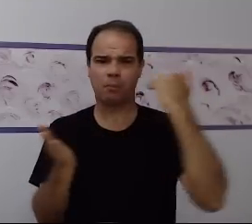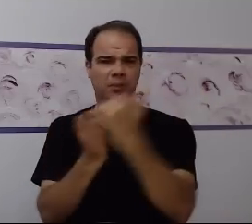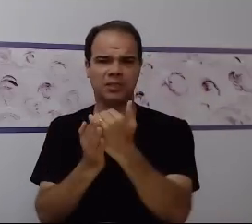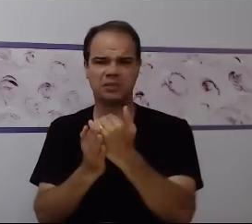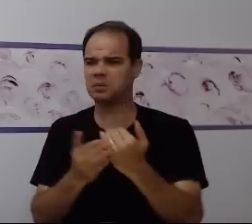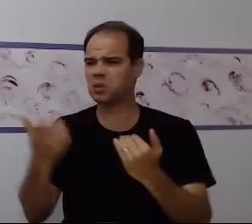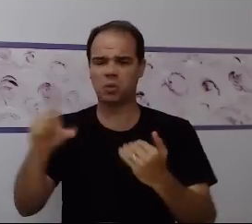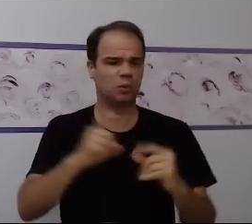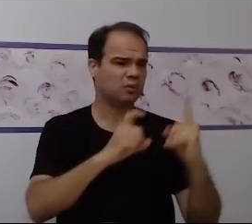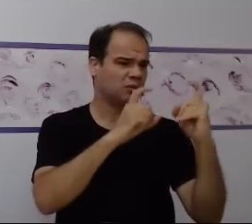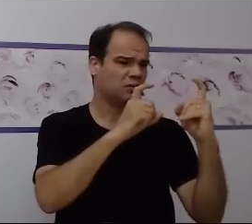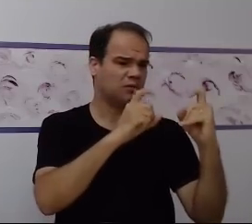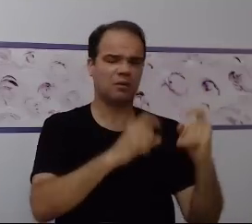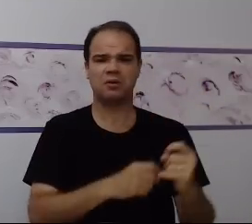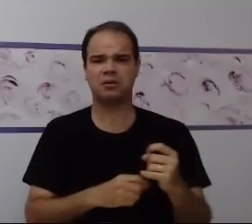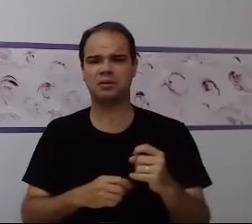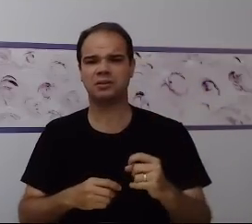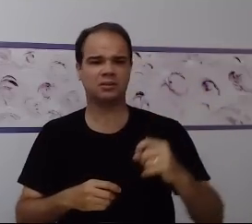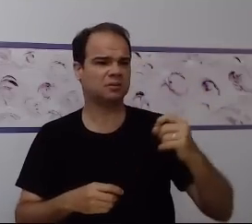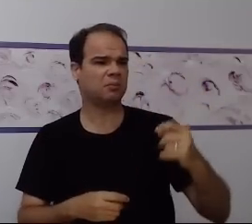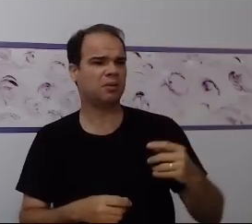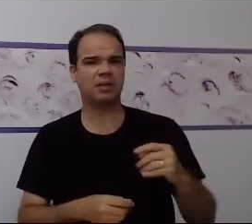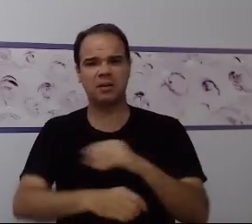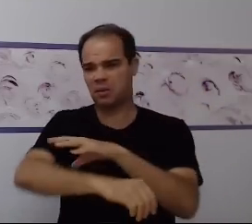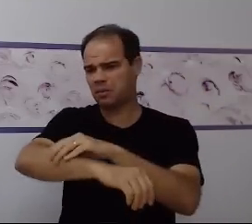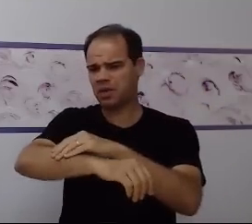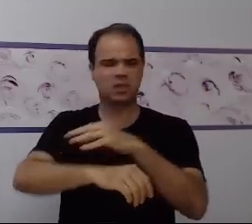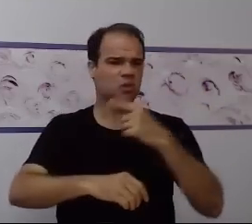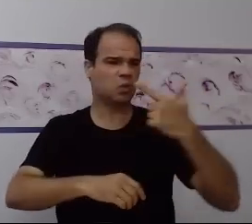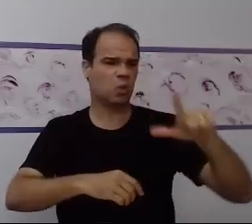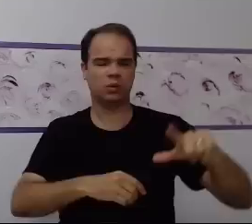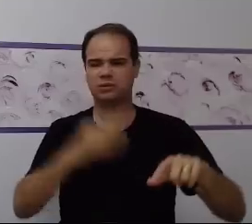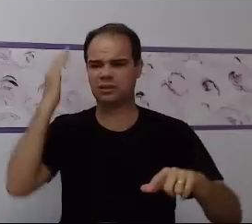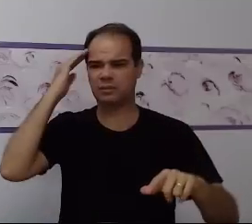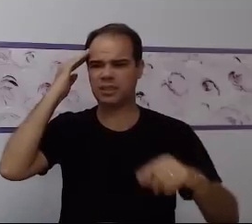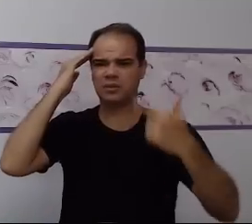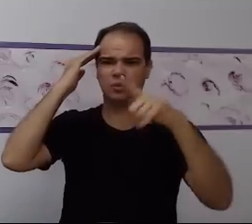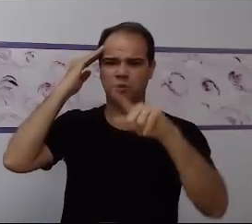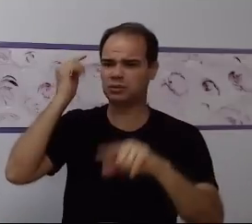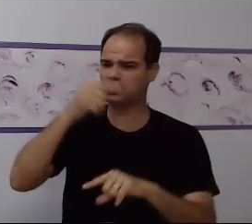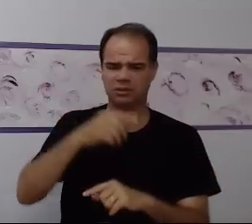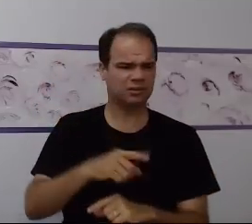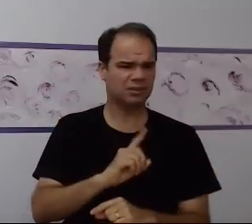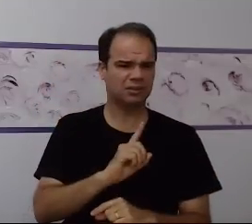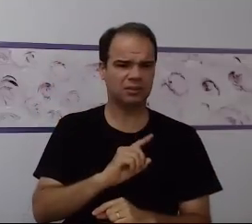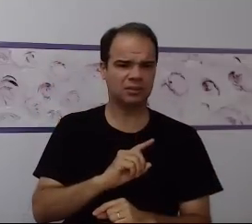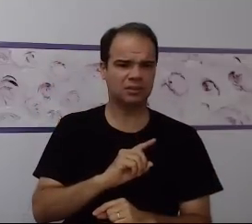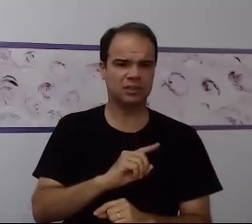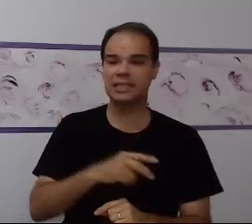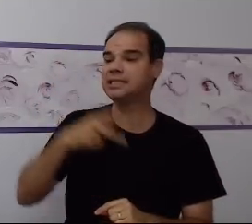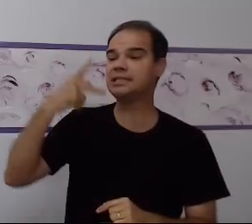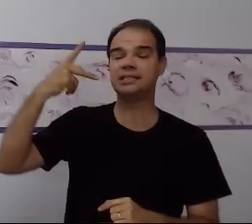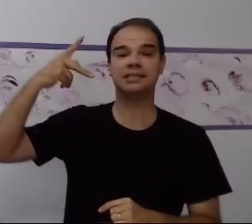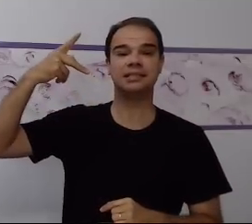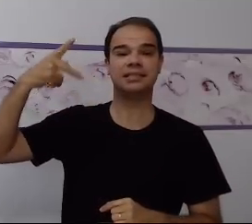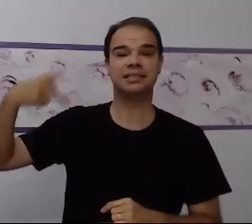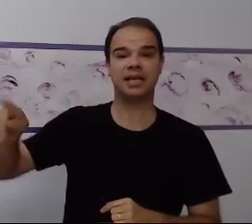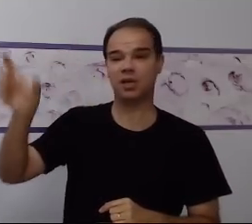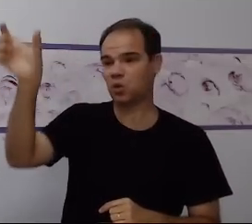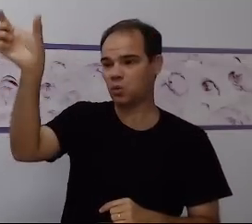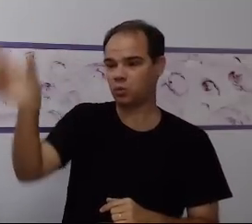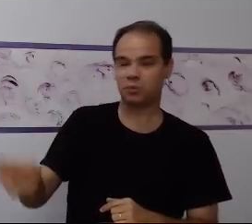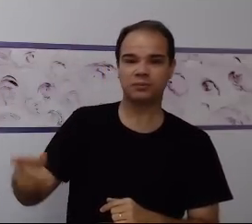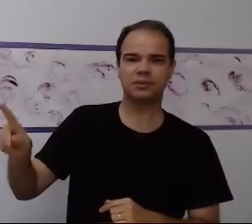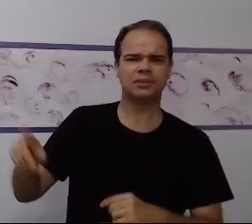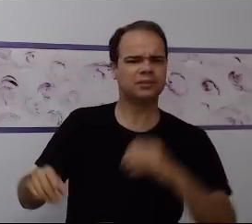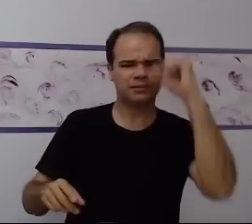uma outra imagem, um outro braço, uma outra cabeça. O que é importante que a gente quer lembrar com isso? a gente tem a questão da generalização da